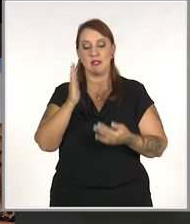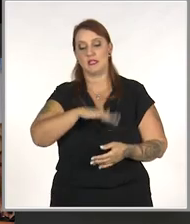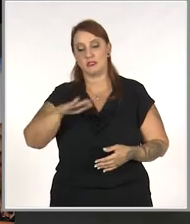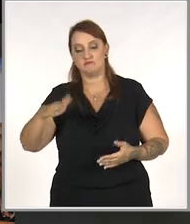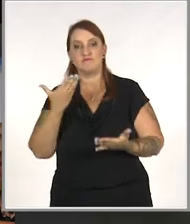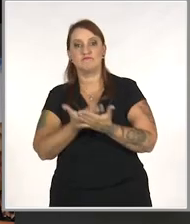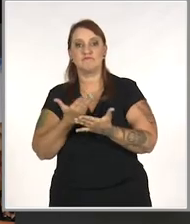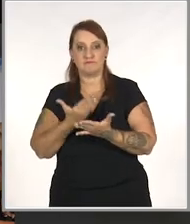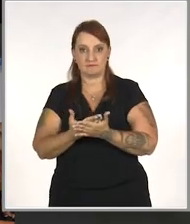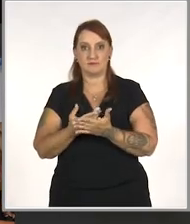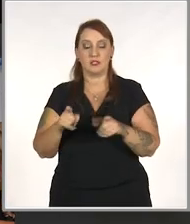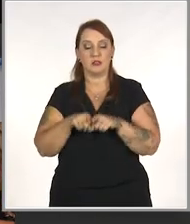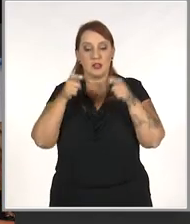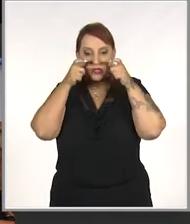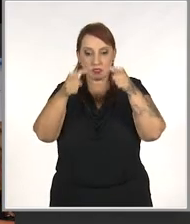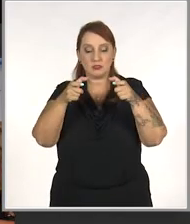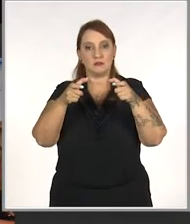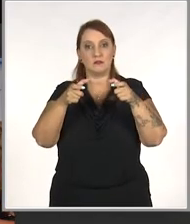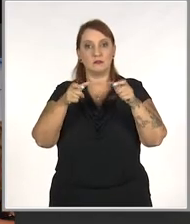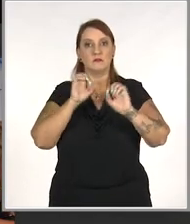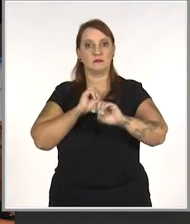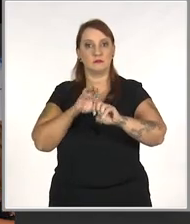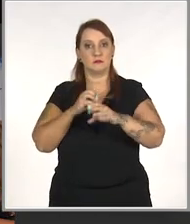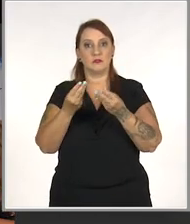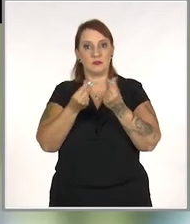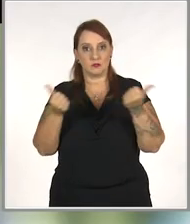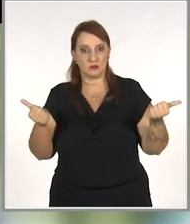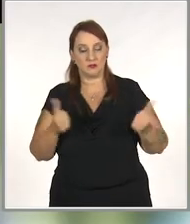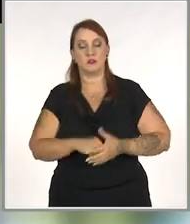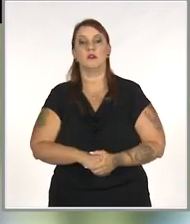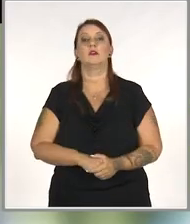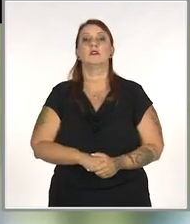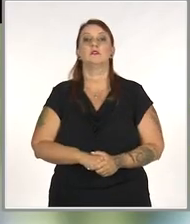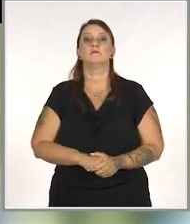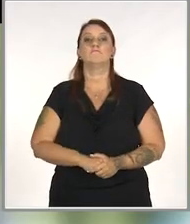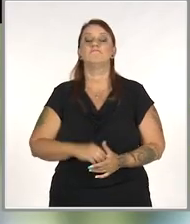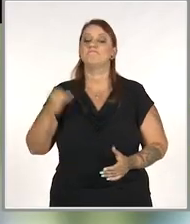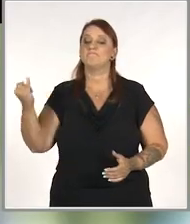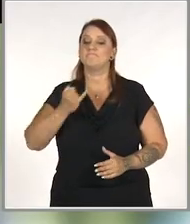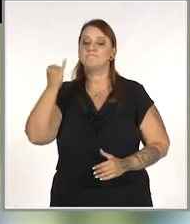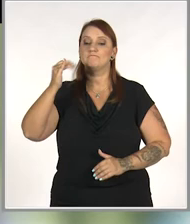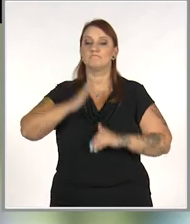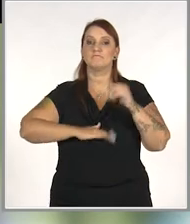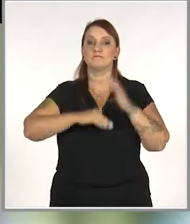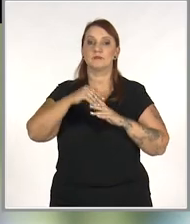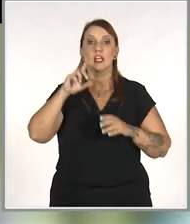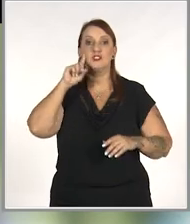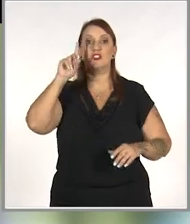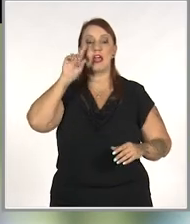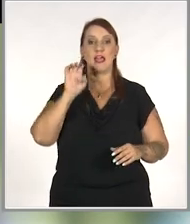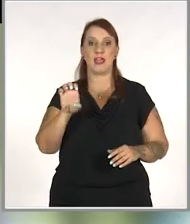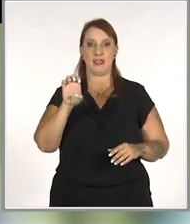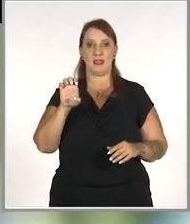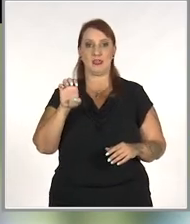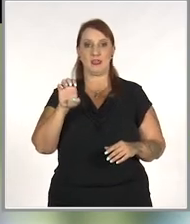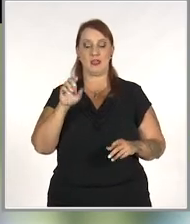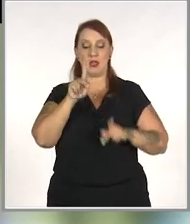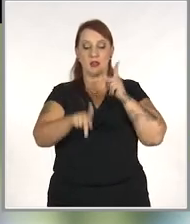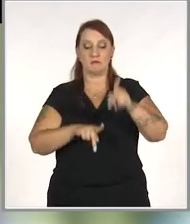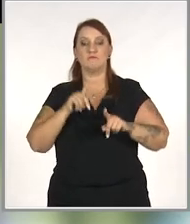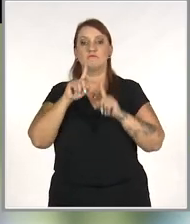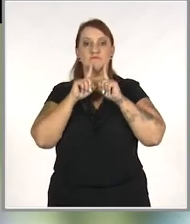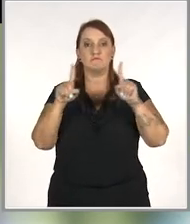estudantes e todos interessados em educação de qualidade. O ponto alto do processo é o dia E, quando a população